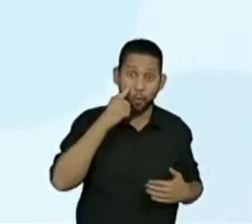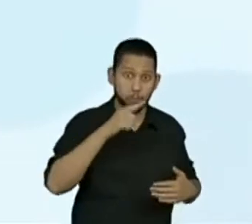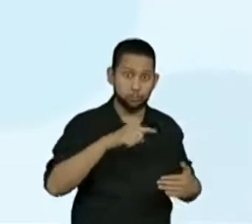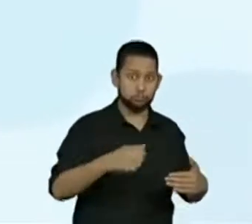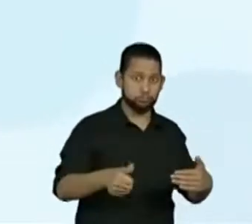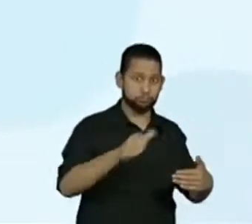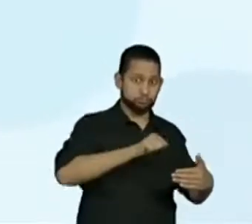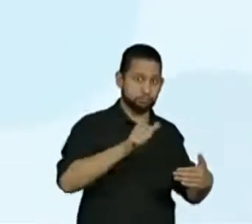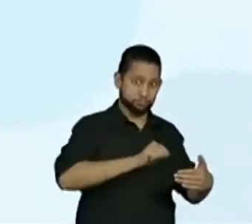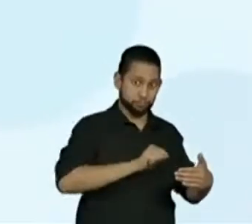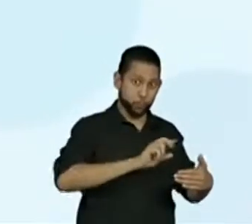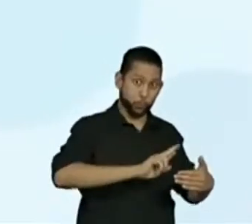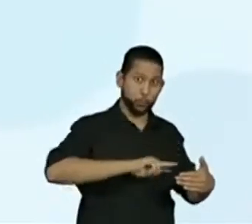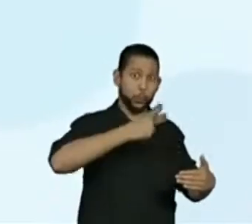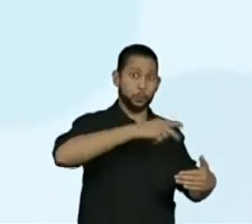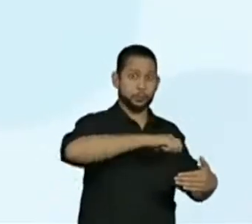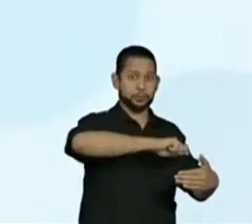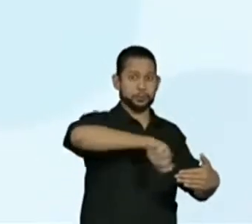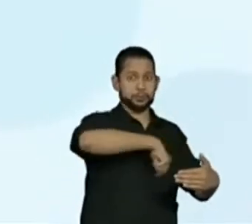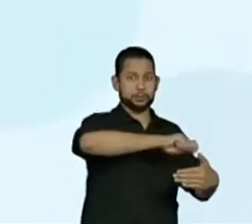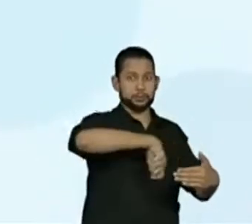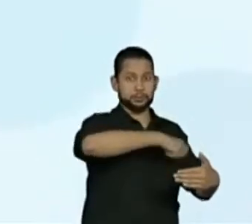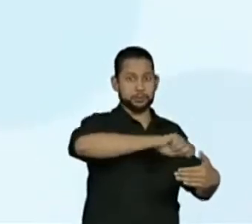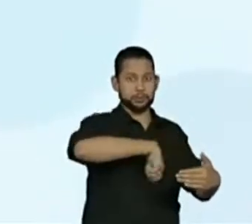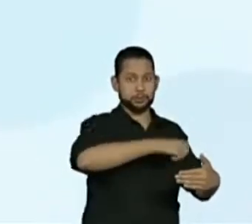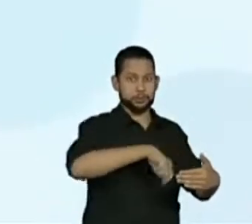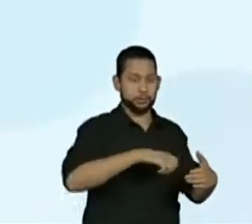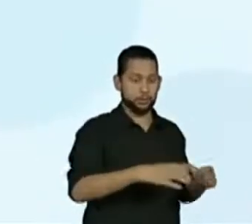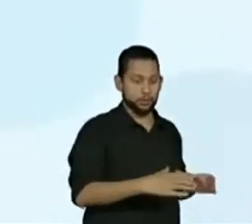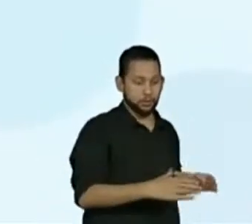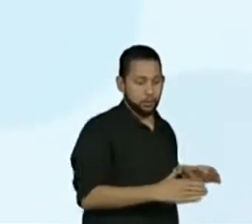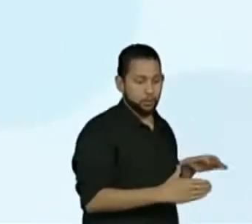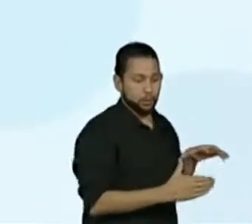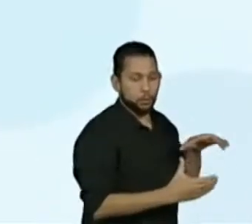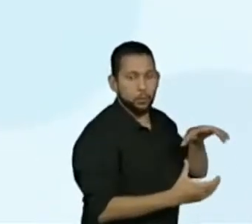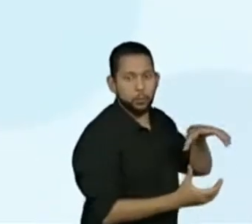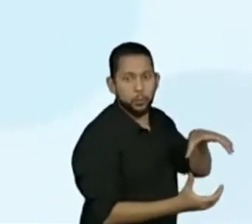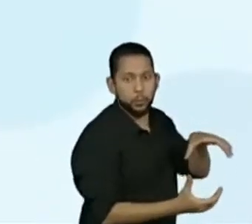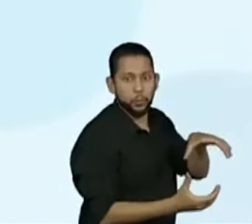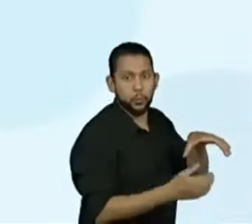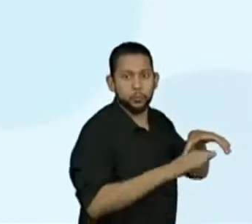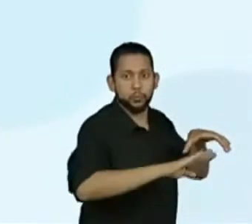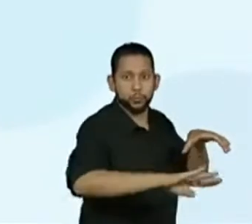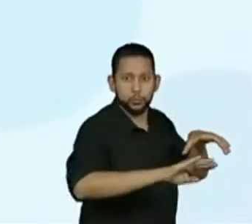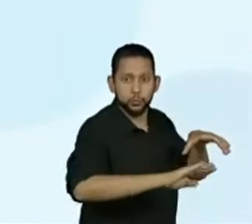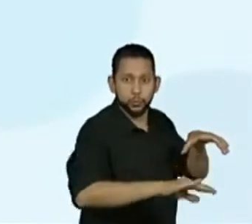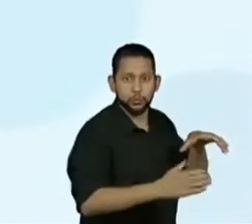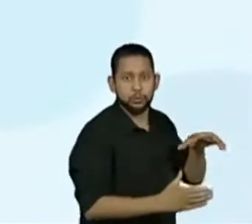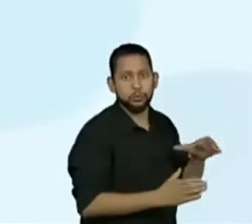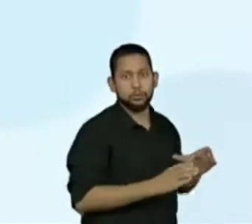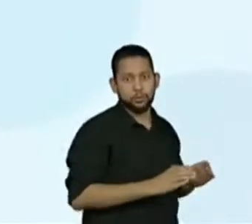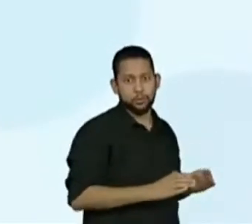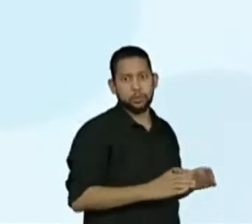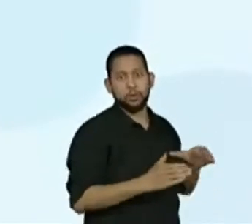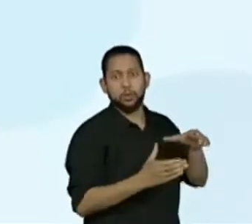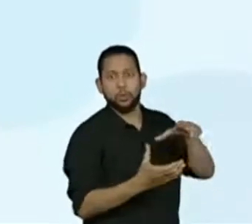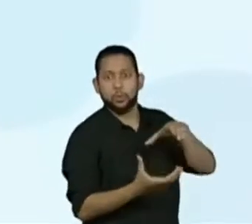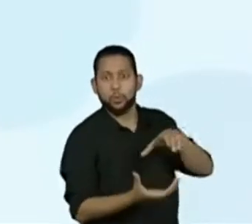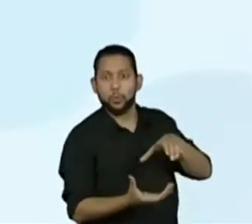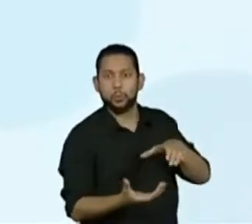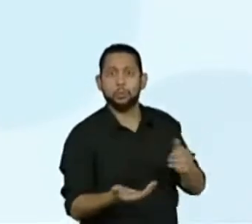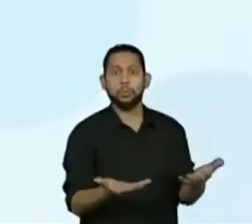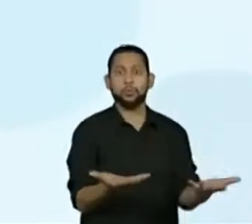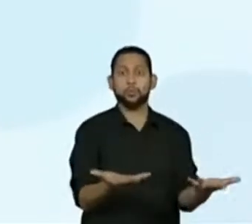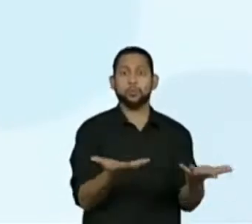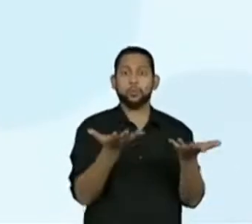Então, por isso que em uma receita eu tenho 180 gramas de farinha, em duas receitas eu tenho 360 gramas de